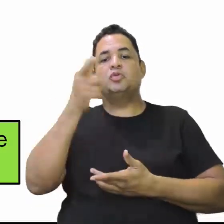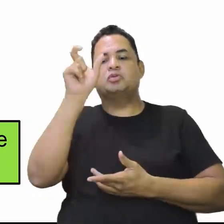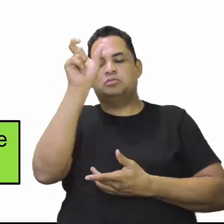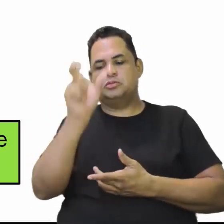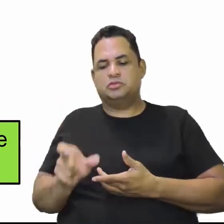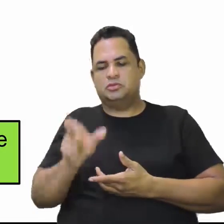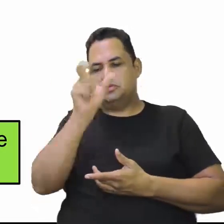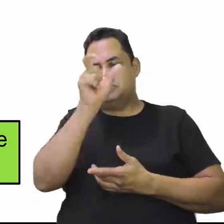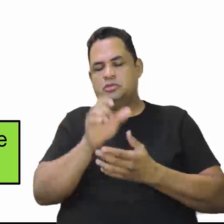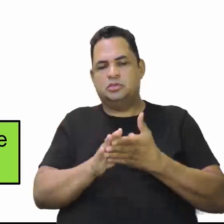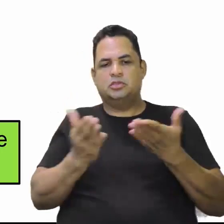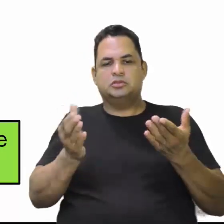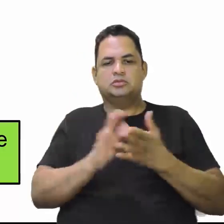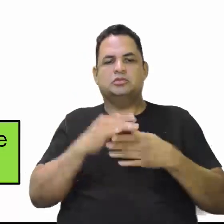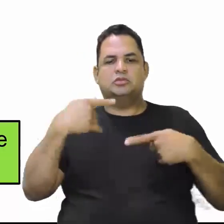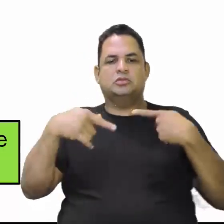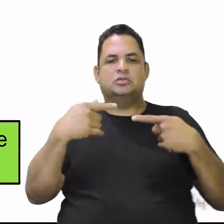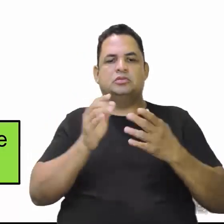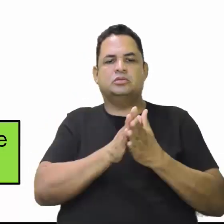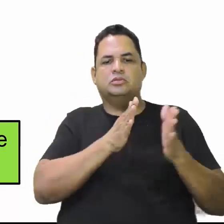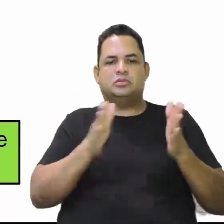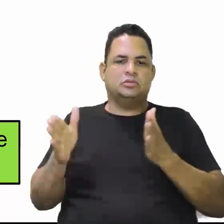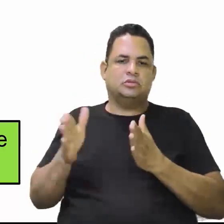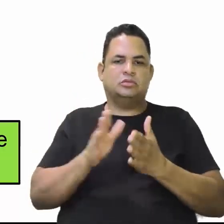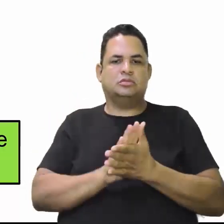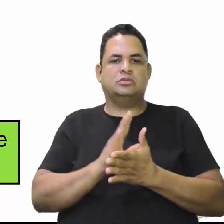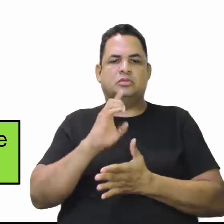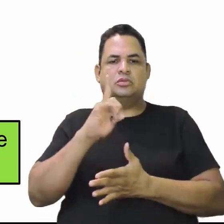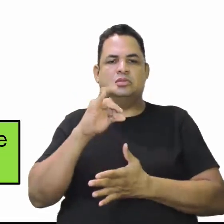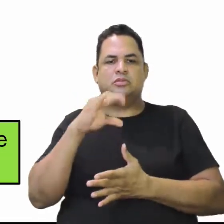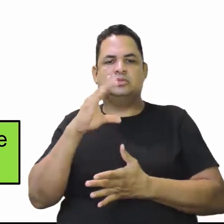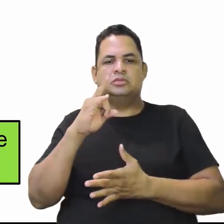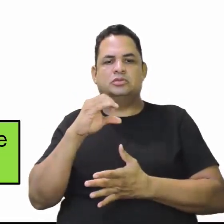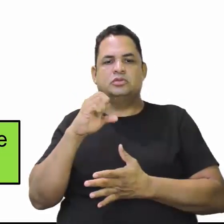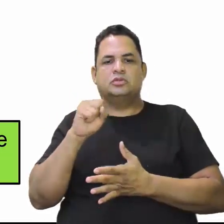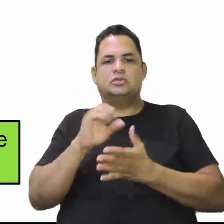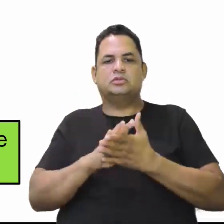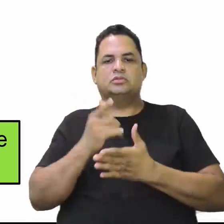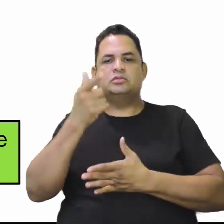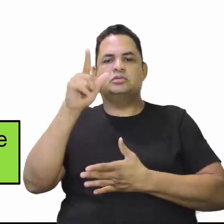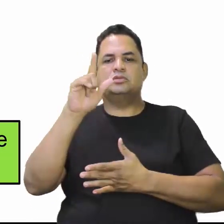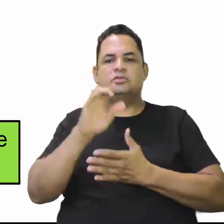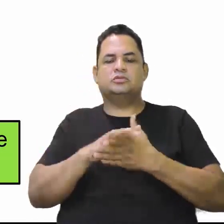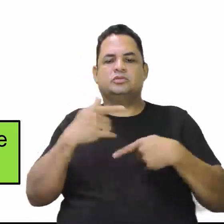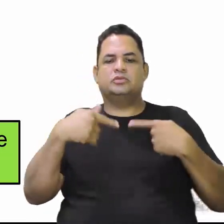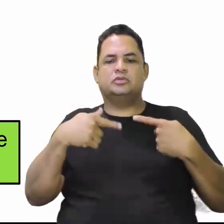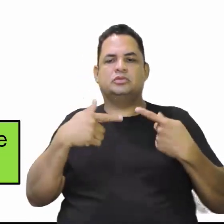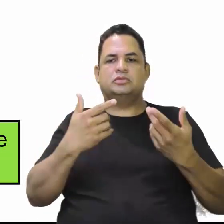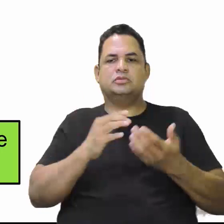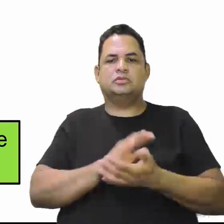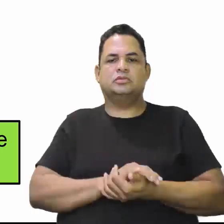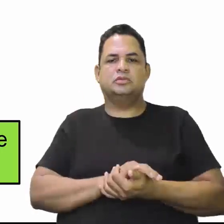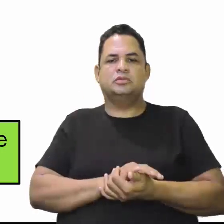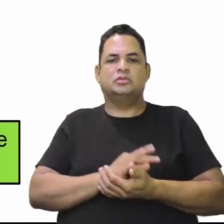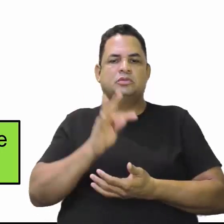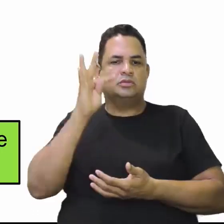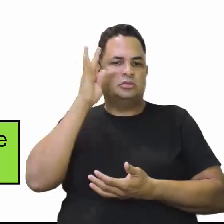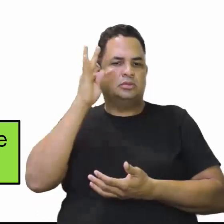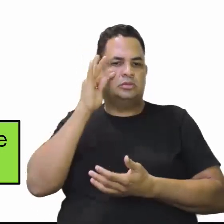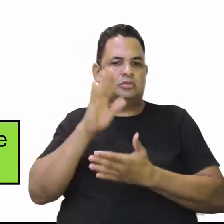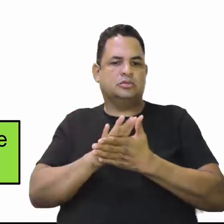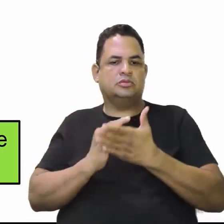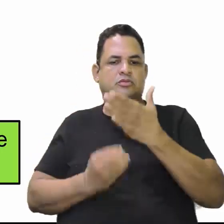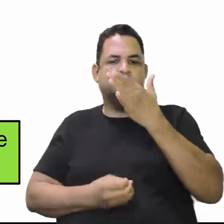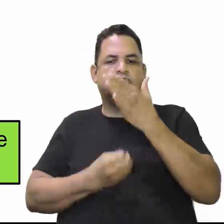da época aqui. O Dacessoal e outras figuras políticas da época. Teixeirão permitiu a criação de